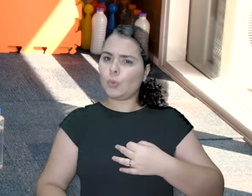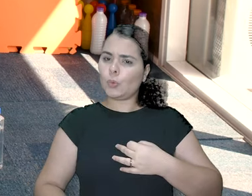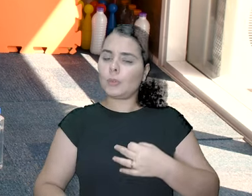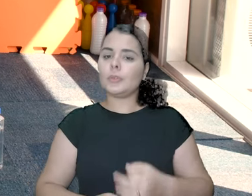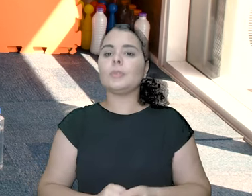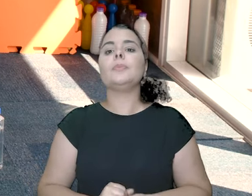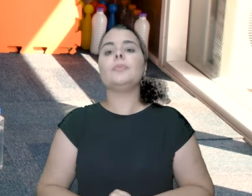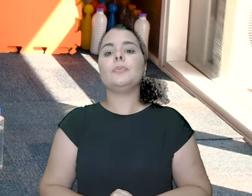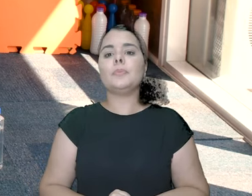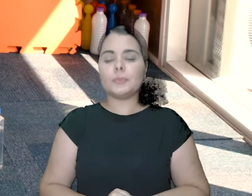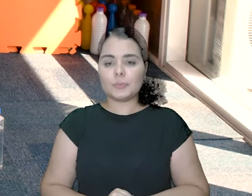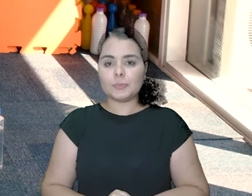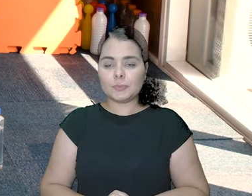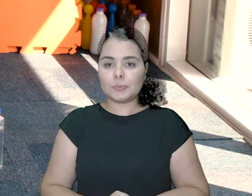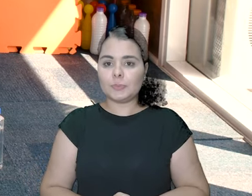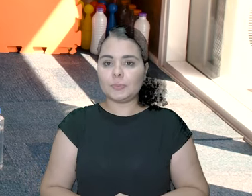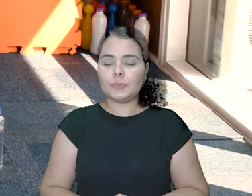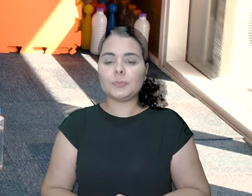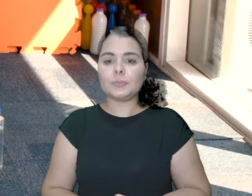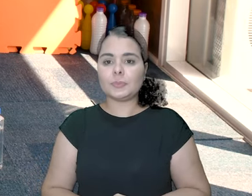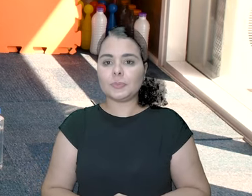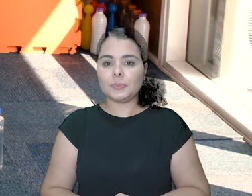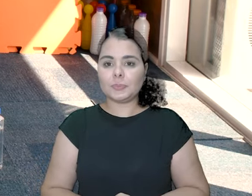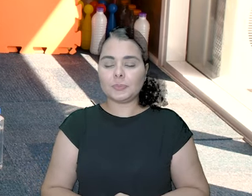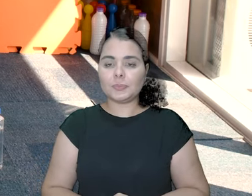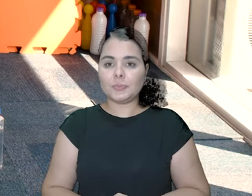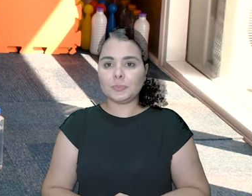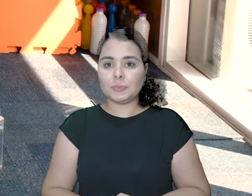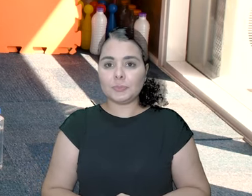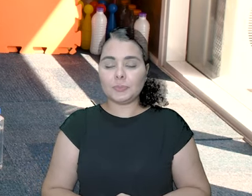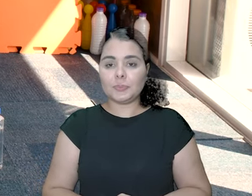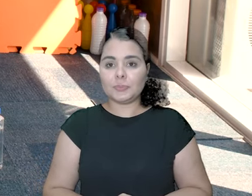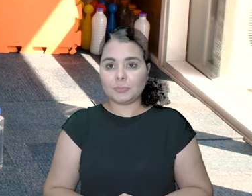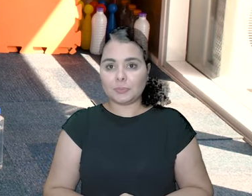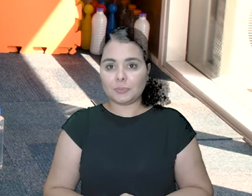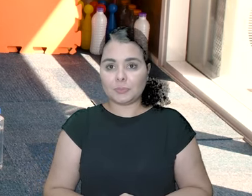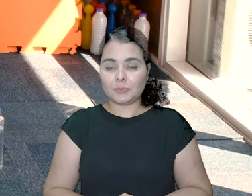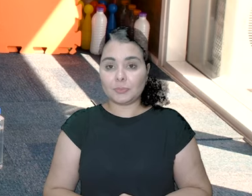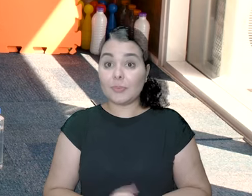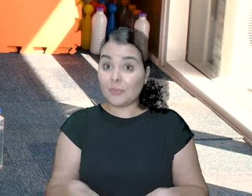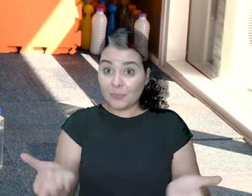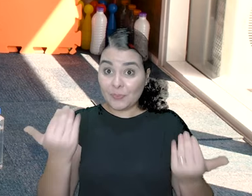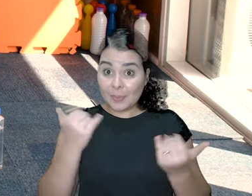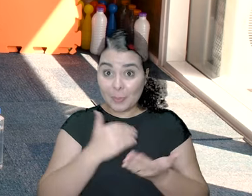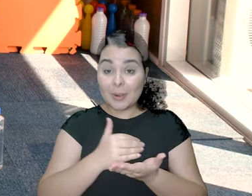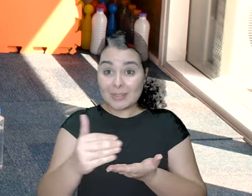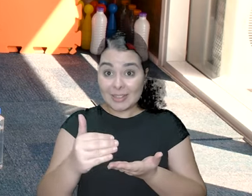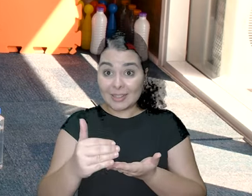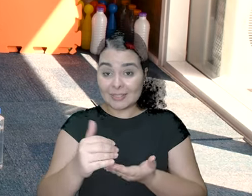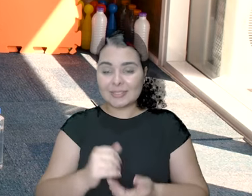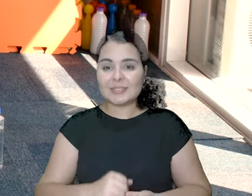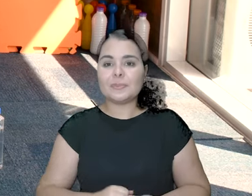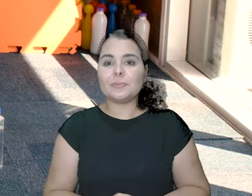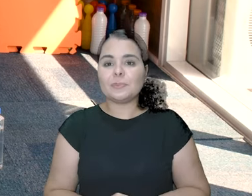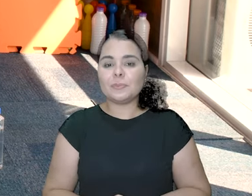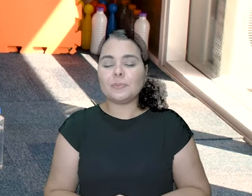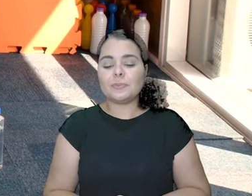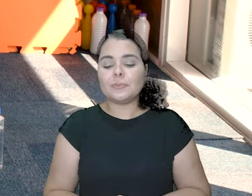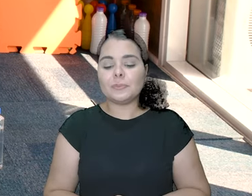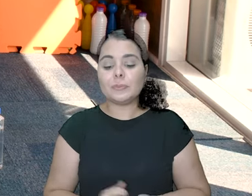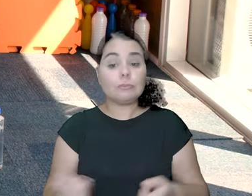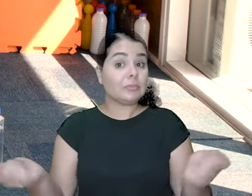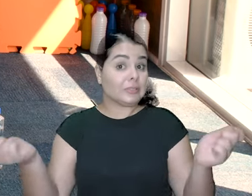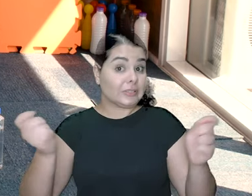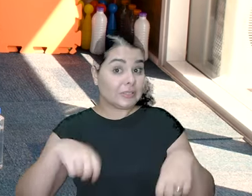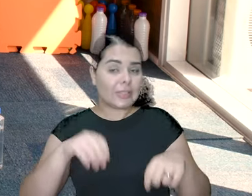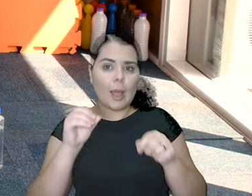Apasta um pouco, deixa o braço aqui esticadinho. Inclina. Vamos começar? Bora! Você pode